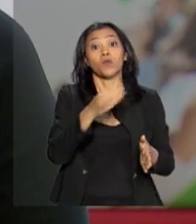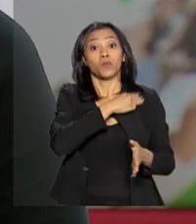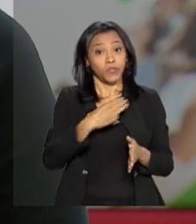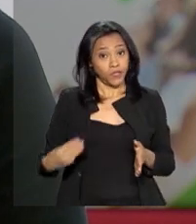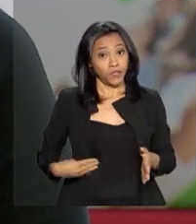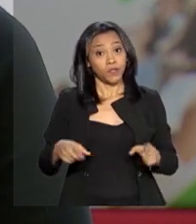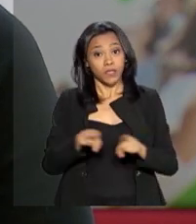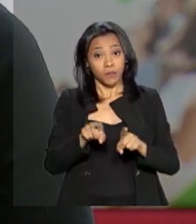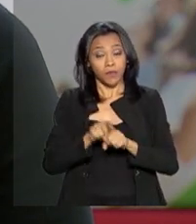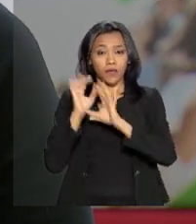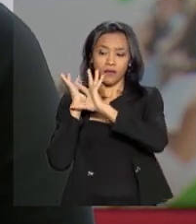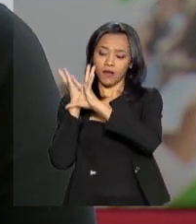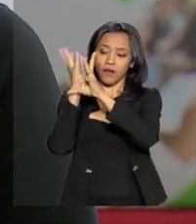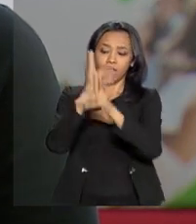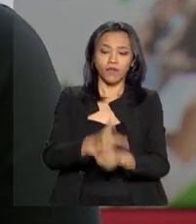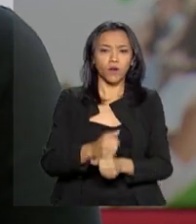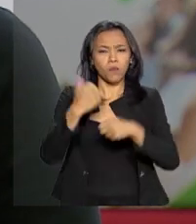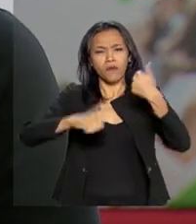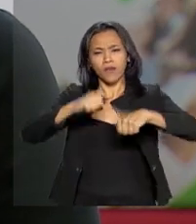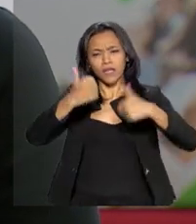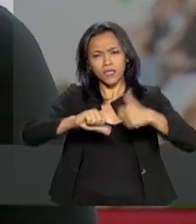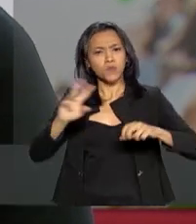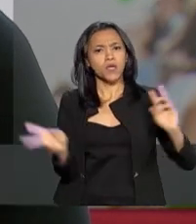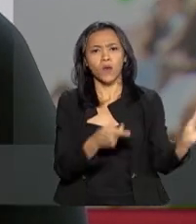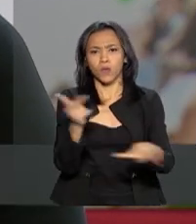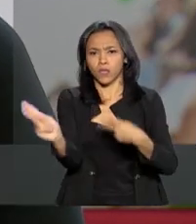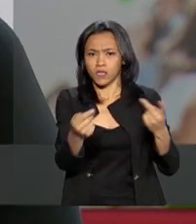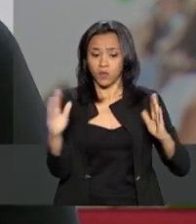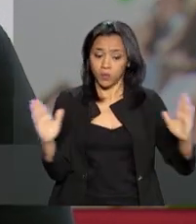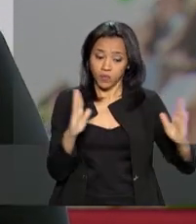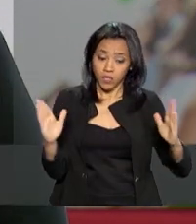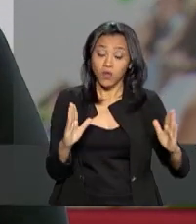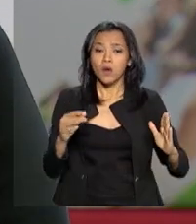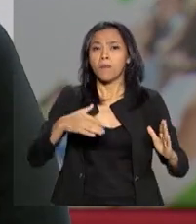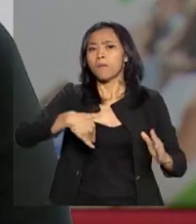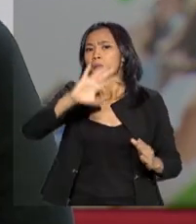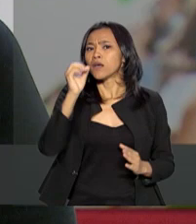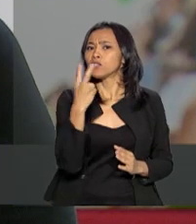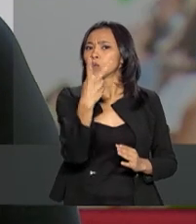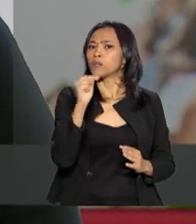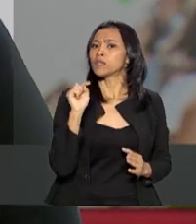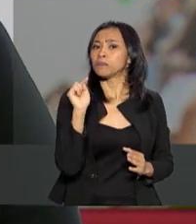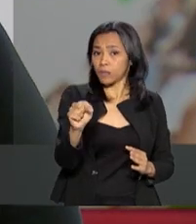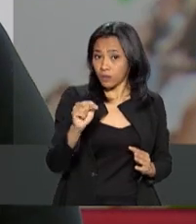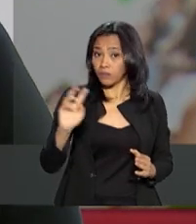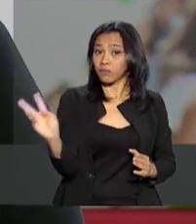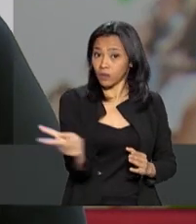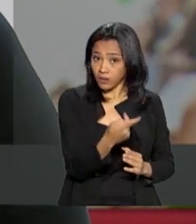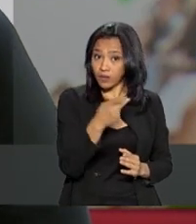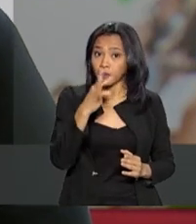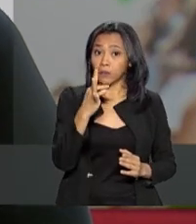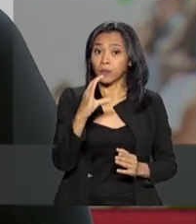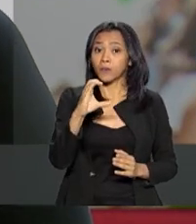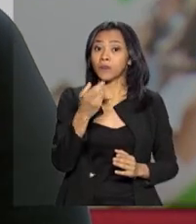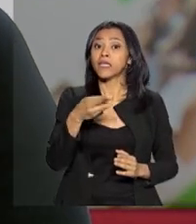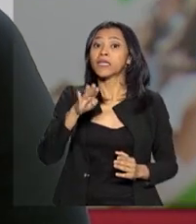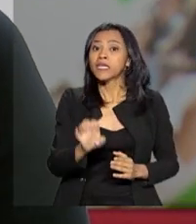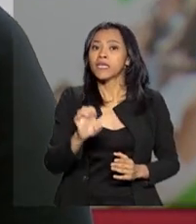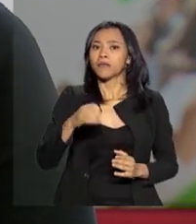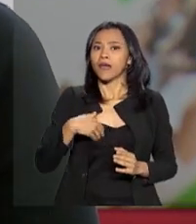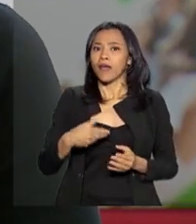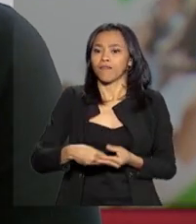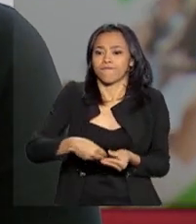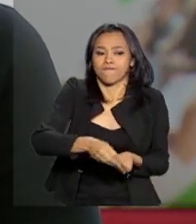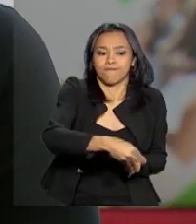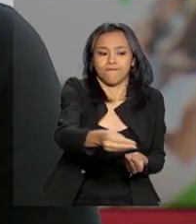um balanço de ocorrências na campanha. Foram mais de 2.200 crimes eleitorais, entre os principais, a boca diurna e